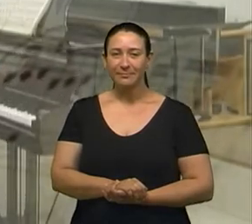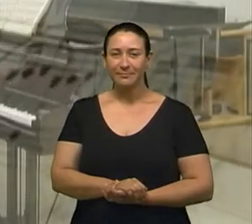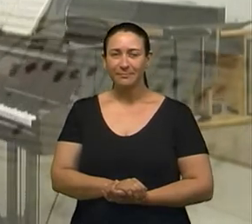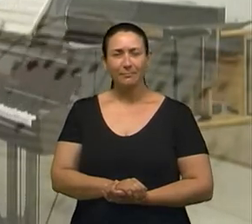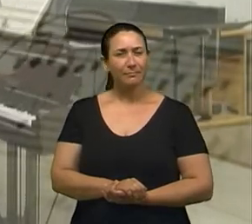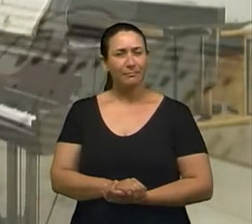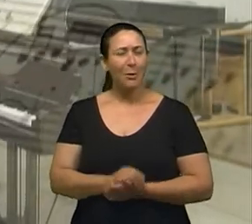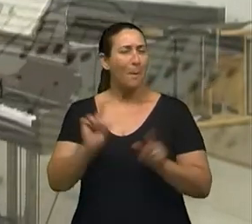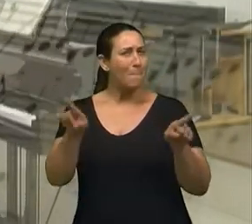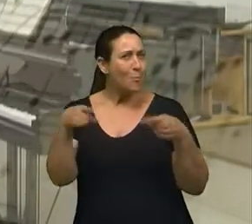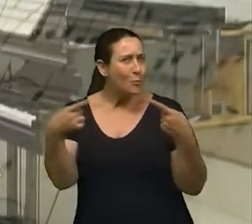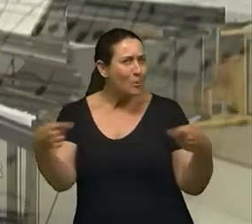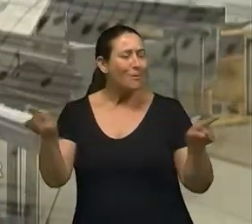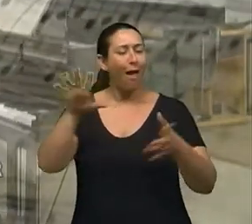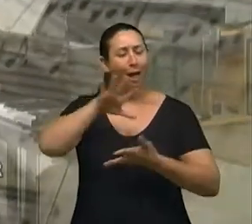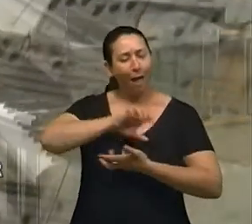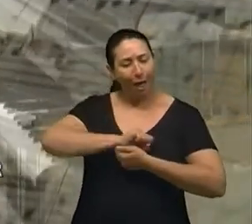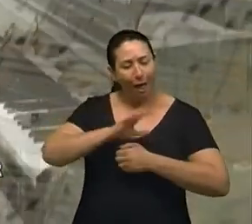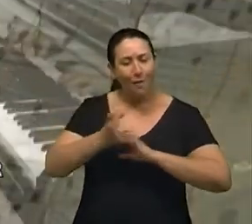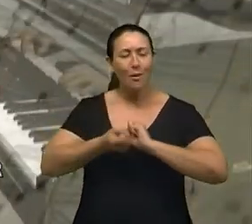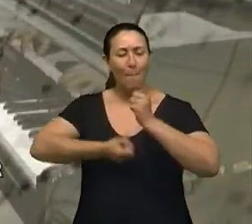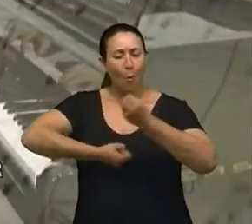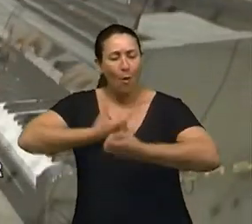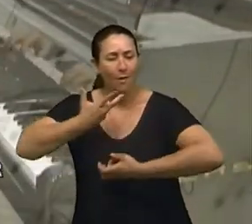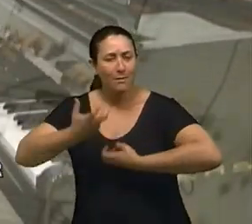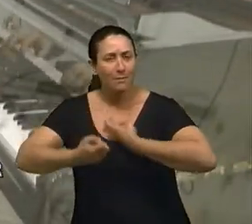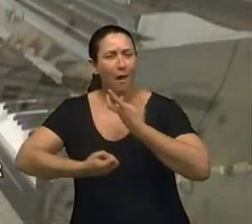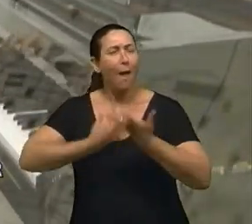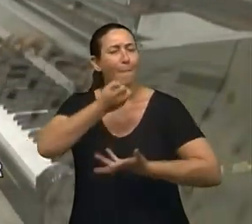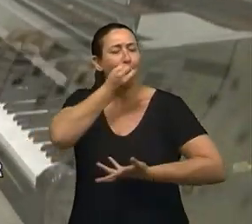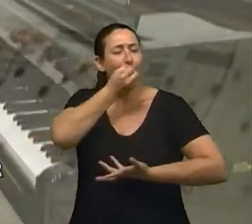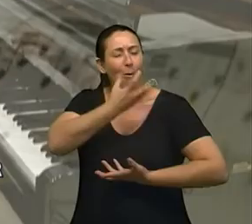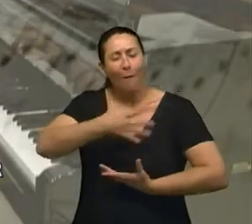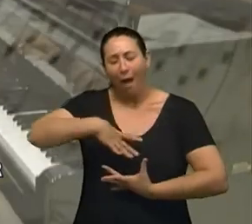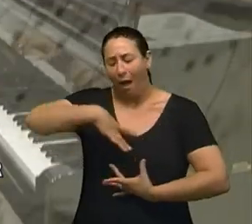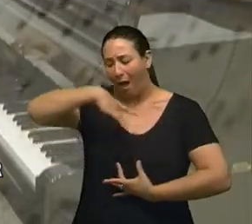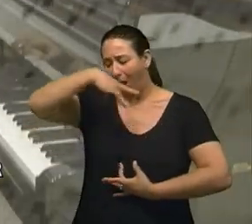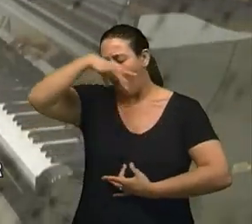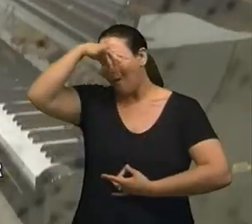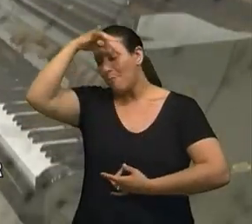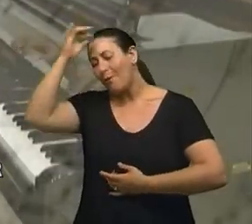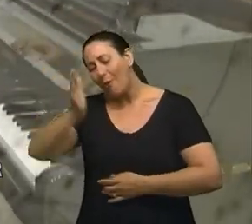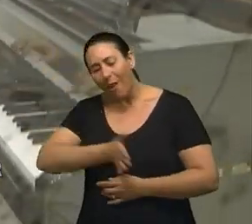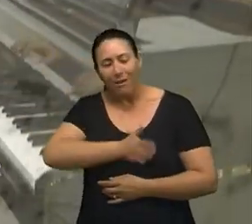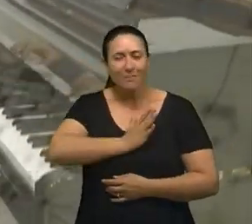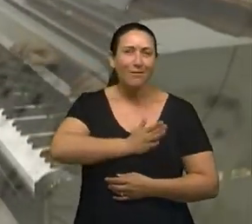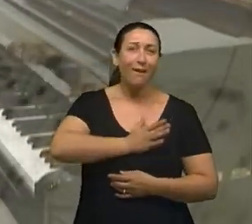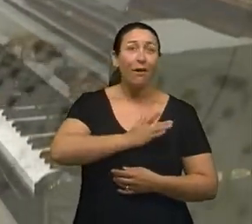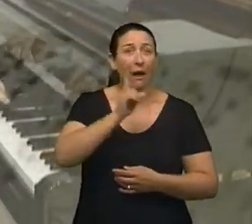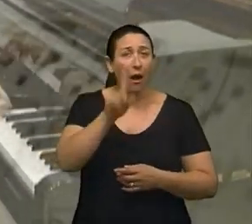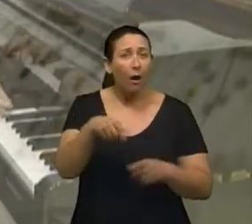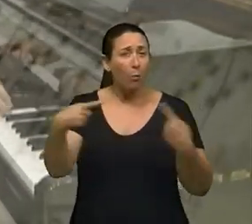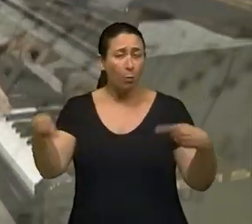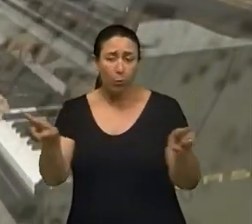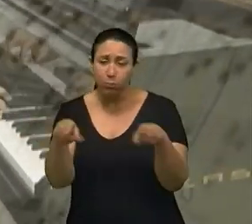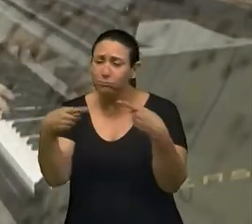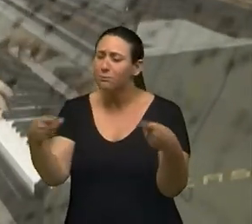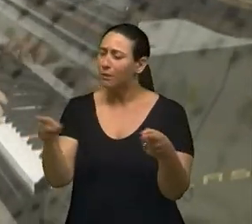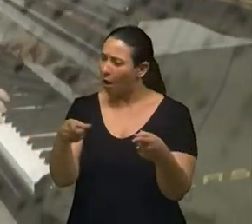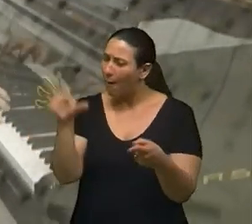Música é arte, é poesia. Faz bem à alma e ao coração. Aprender a tocar um instrumento musical